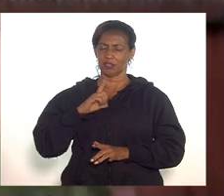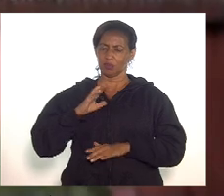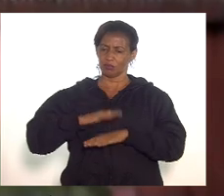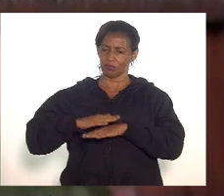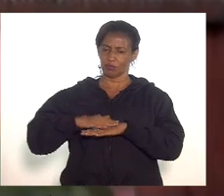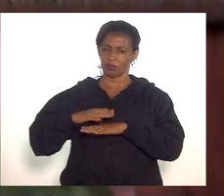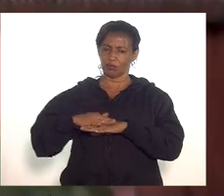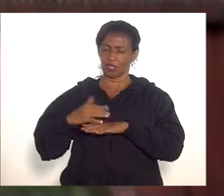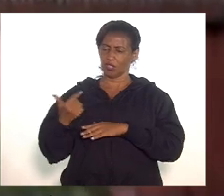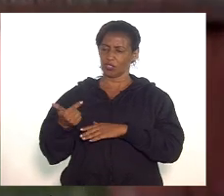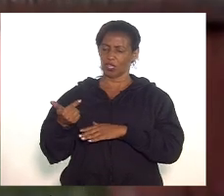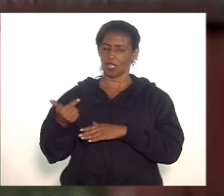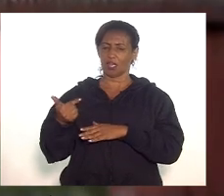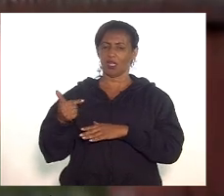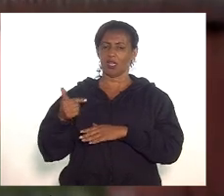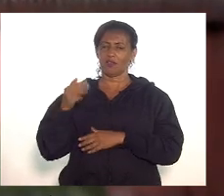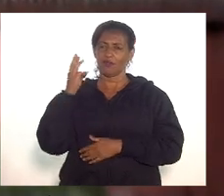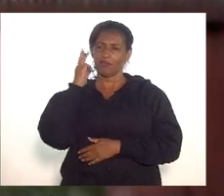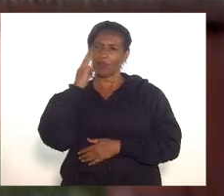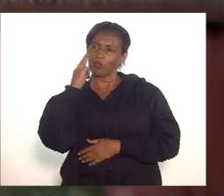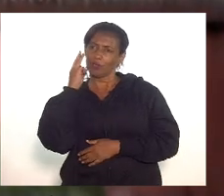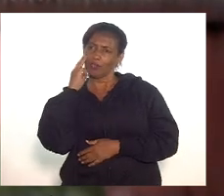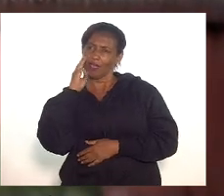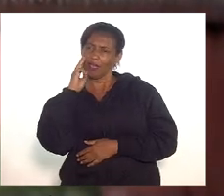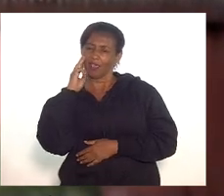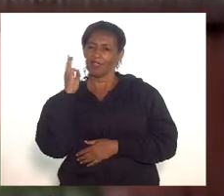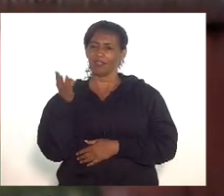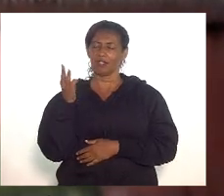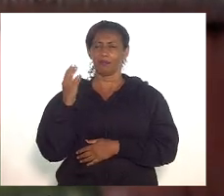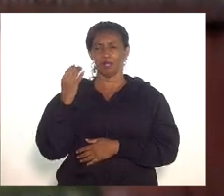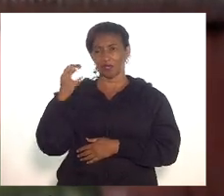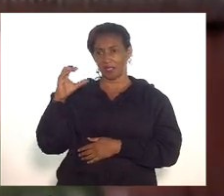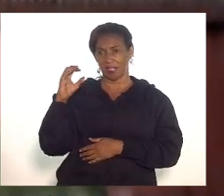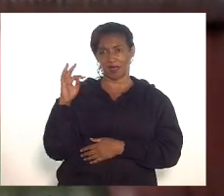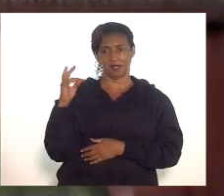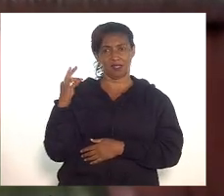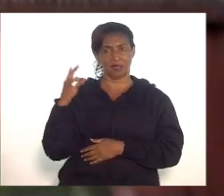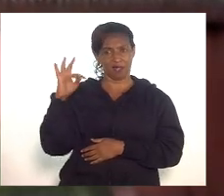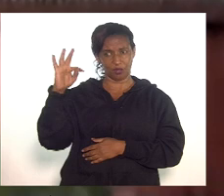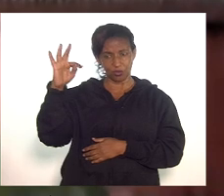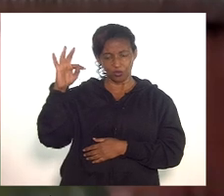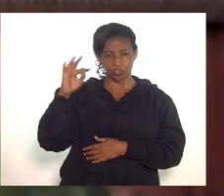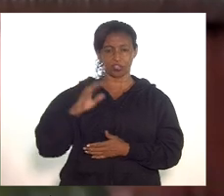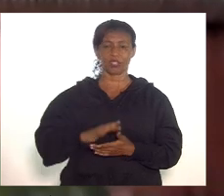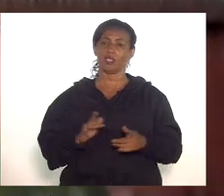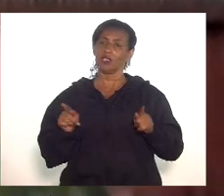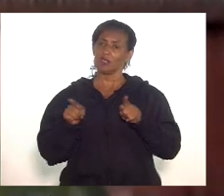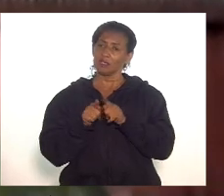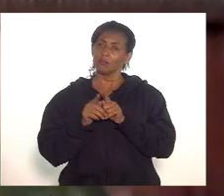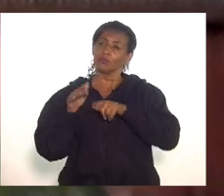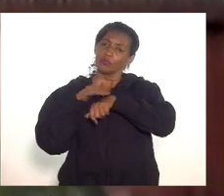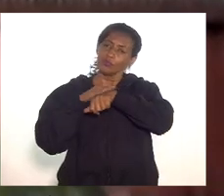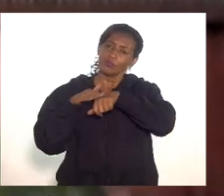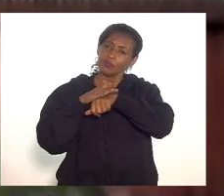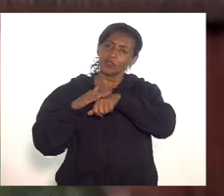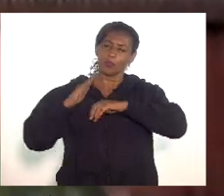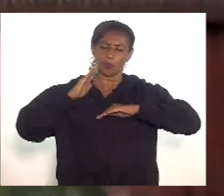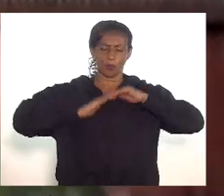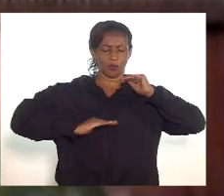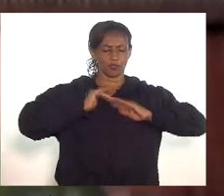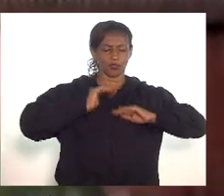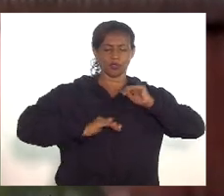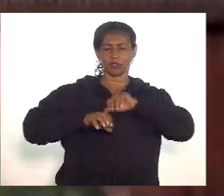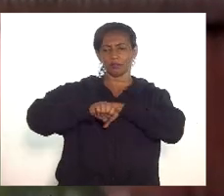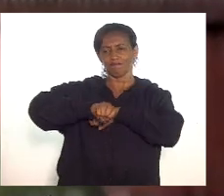a equipe do deputado Valdeque Carneiro, pela Ciência e Tecnologia, e conversamos com alguns profissionais especialistas de